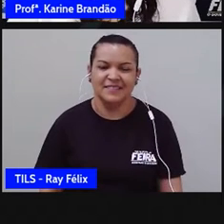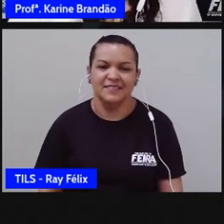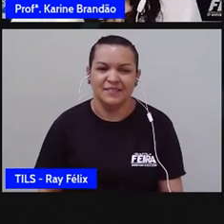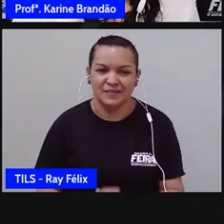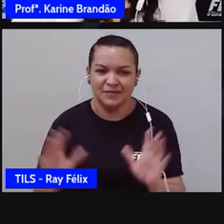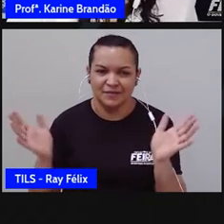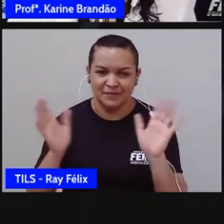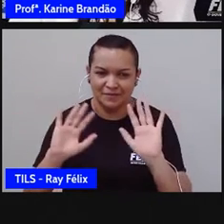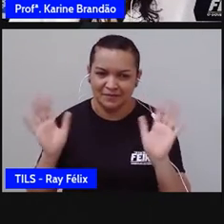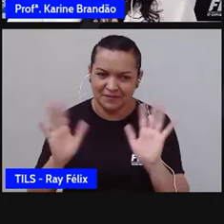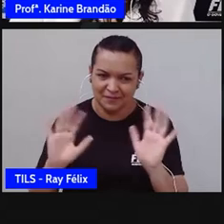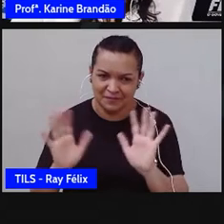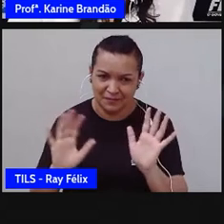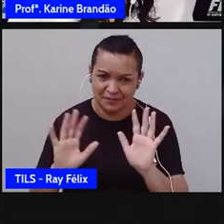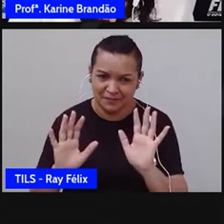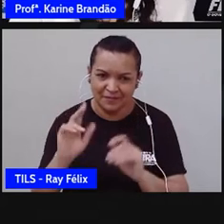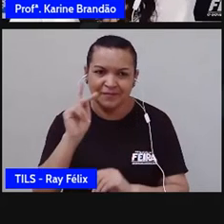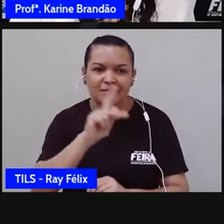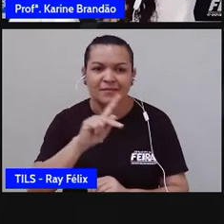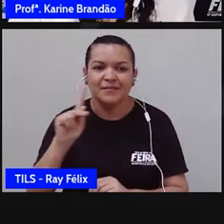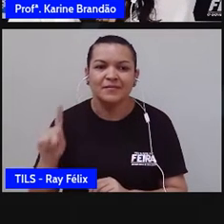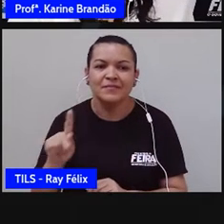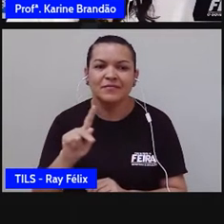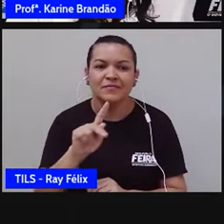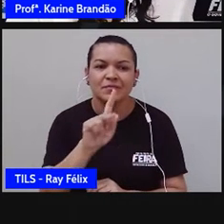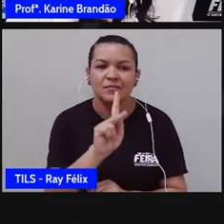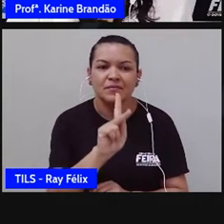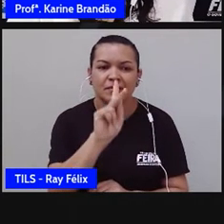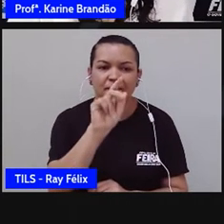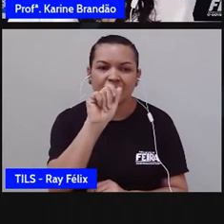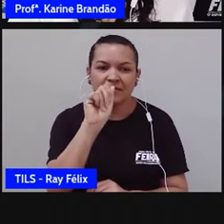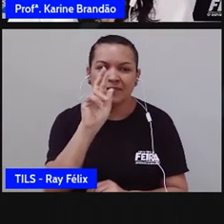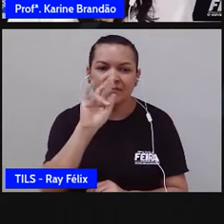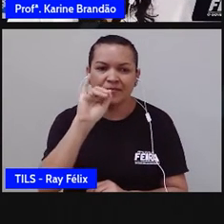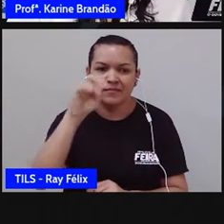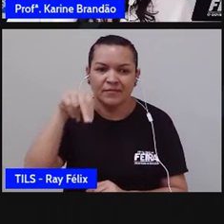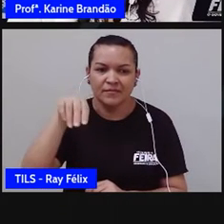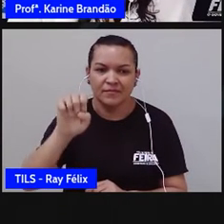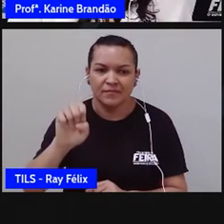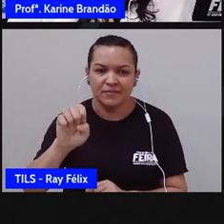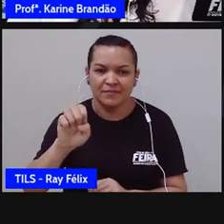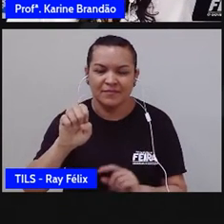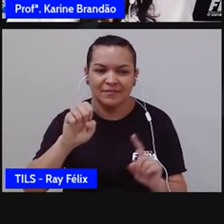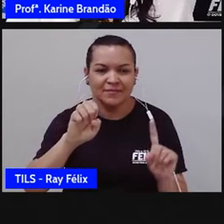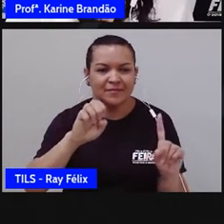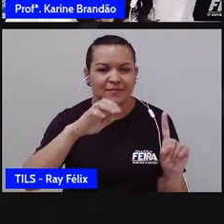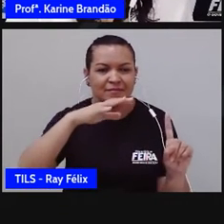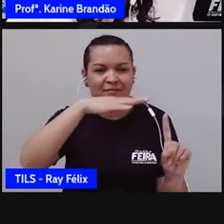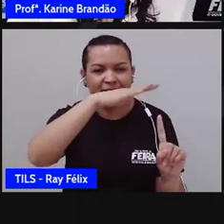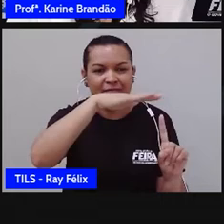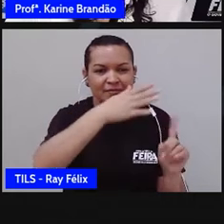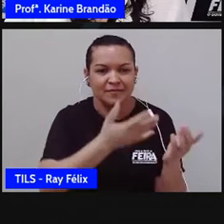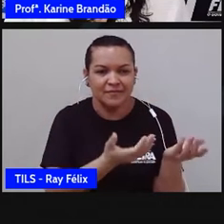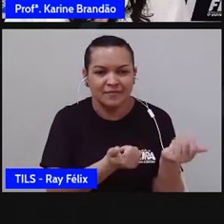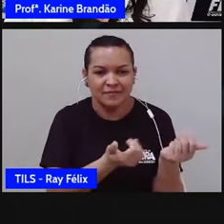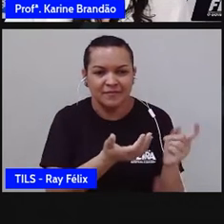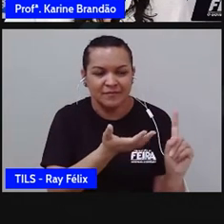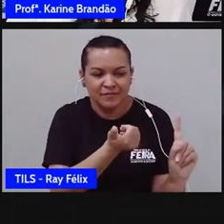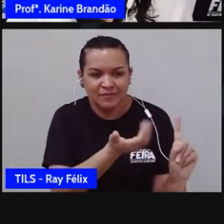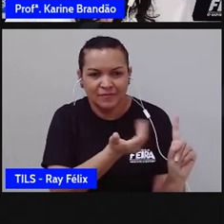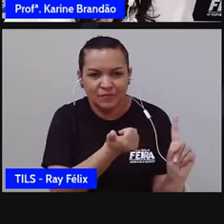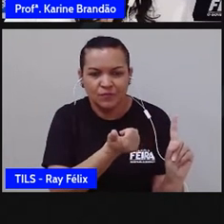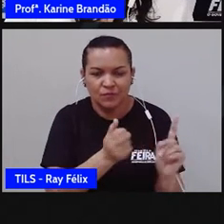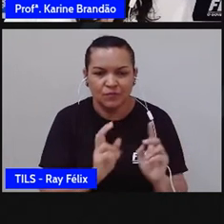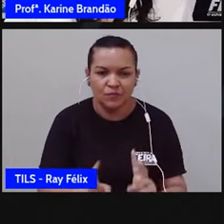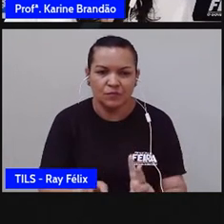Olá, aqui é a professora Karine, professora da EJA, de Ciências, continuando as nossas aulas.